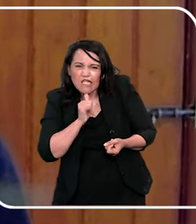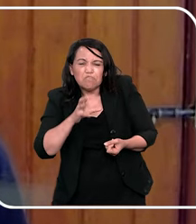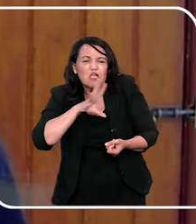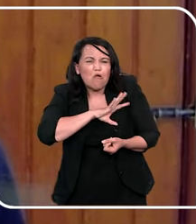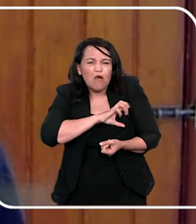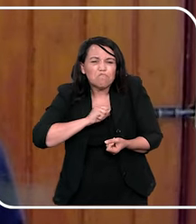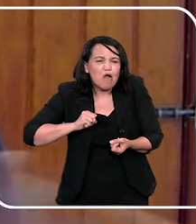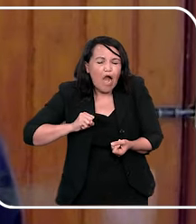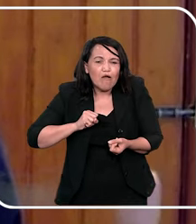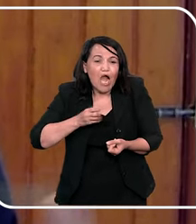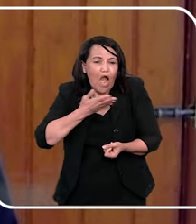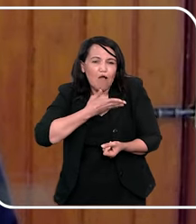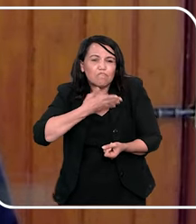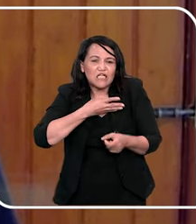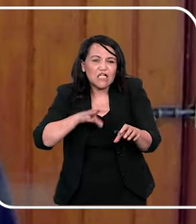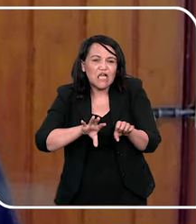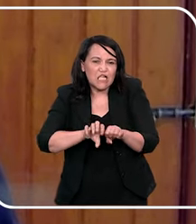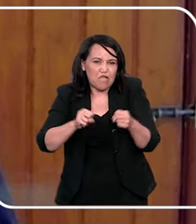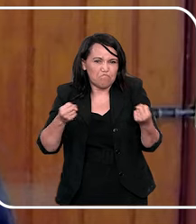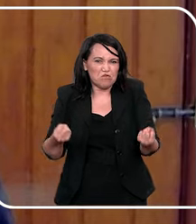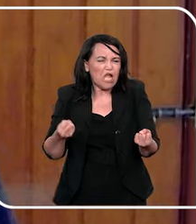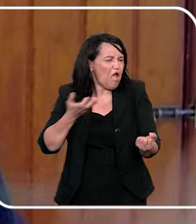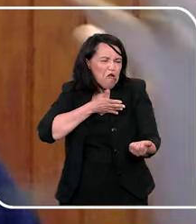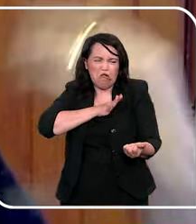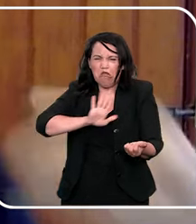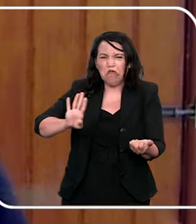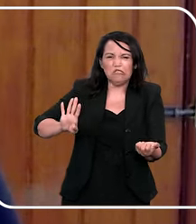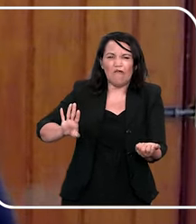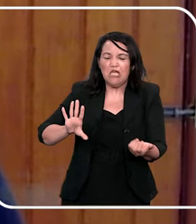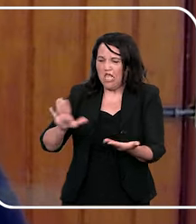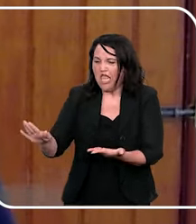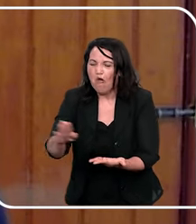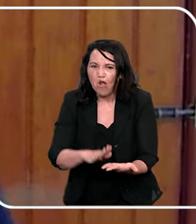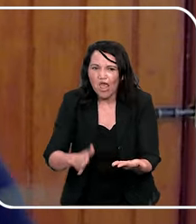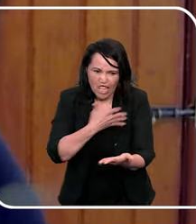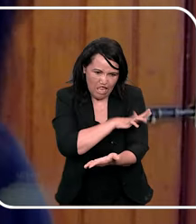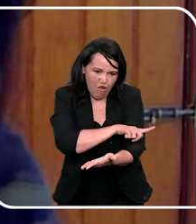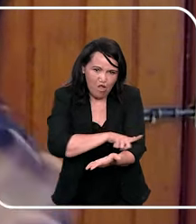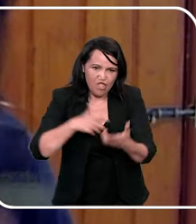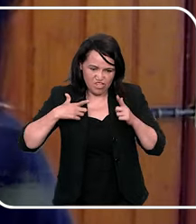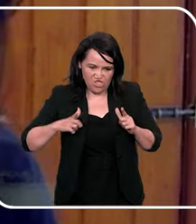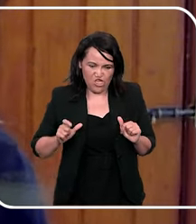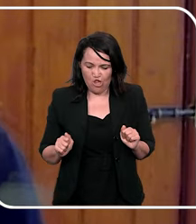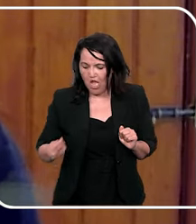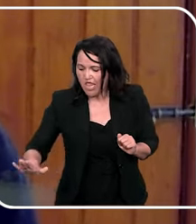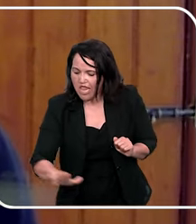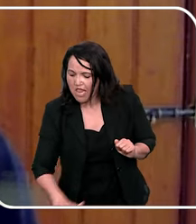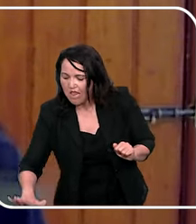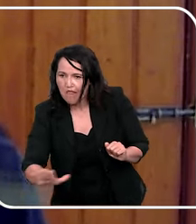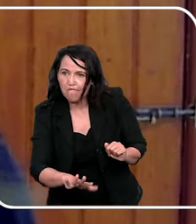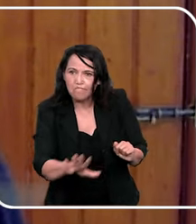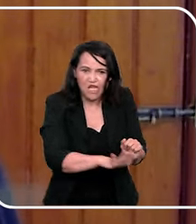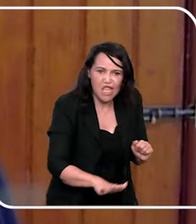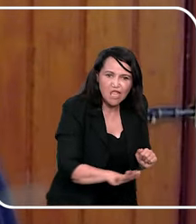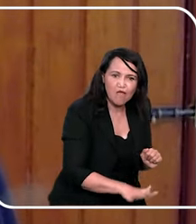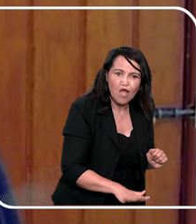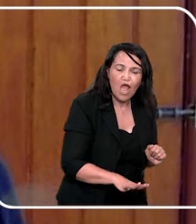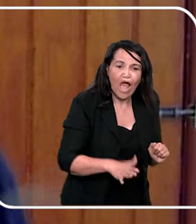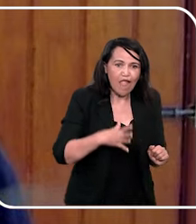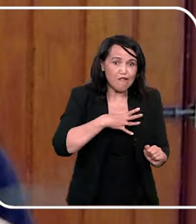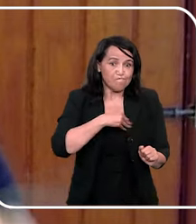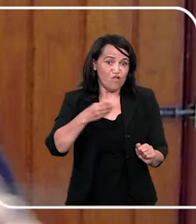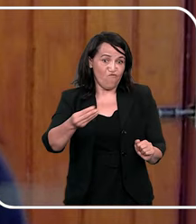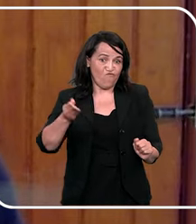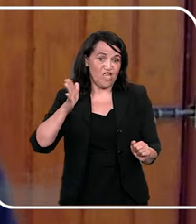que eu mais amo. A amiga quebra, eu falo, não foi nada não, amiga. Nem gostava dessa peça. Deixa que eu limpo, deixa que eu limpo. Eu não quero deixar constrangido.